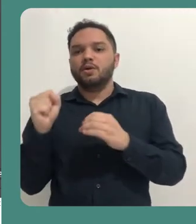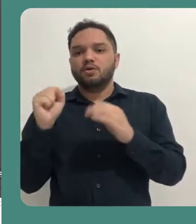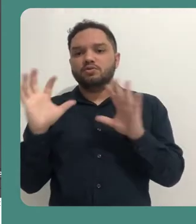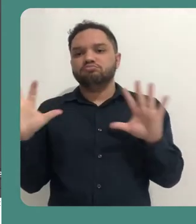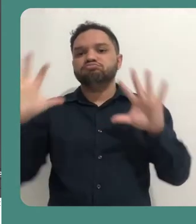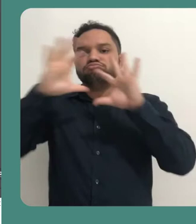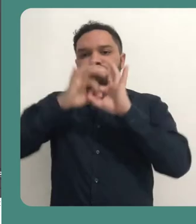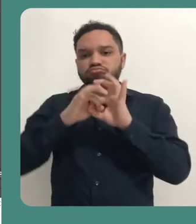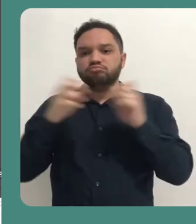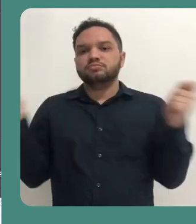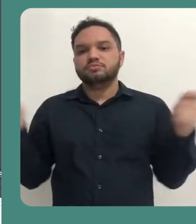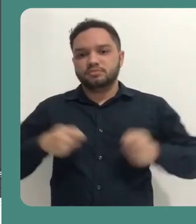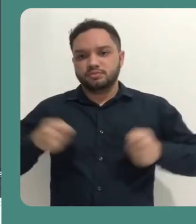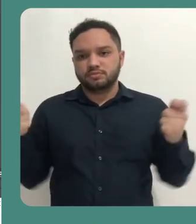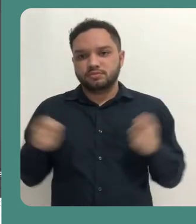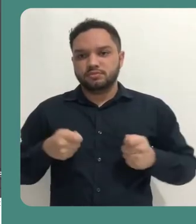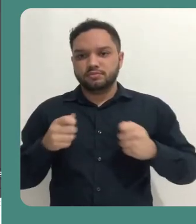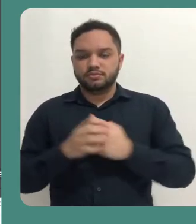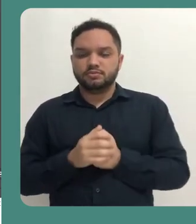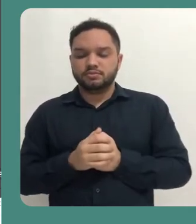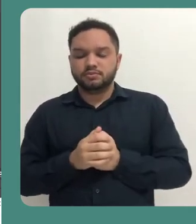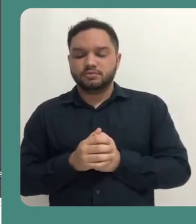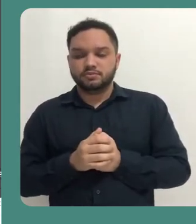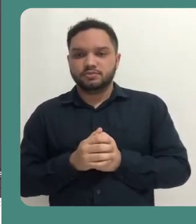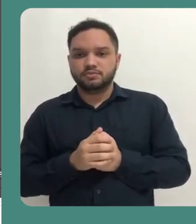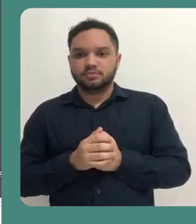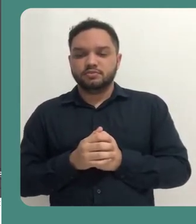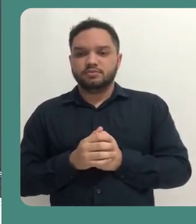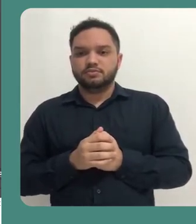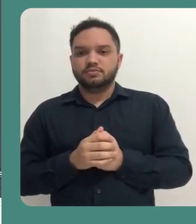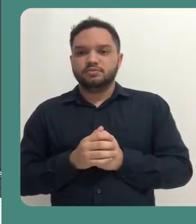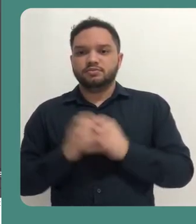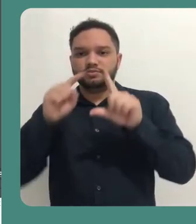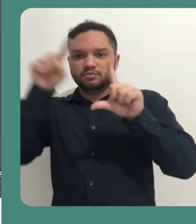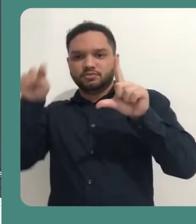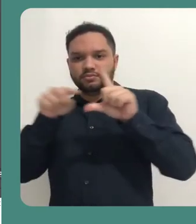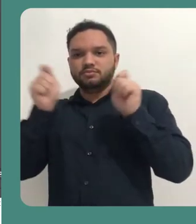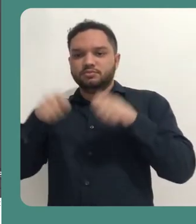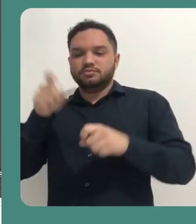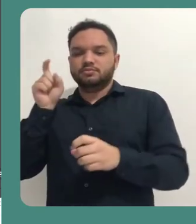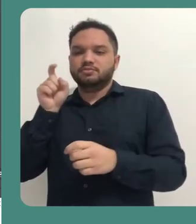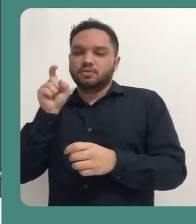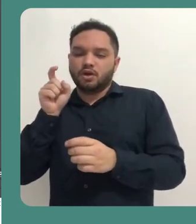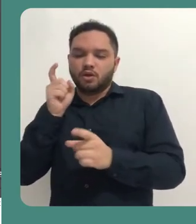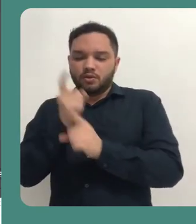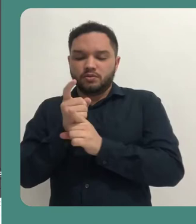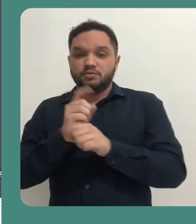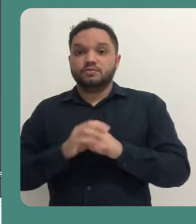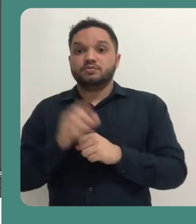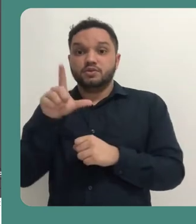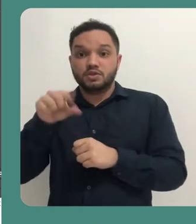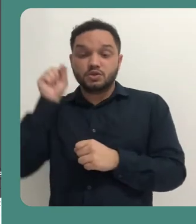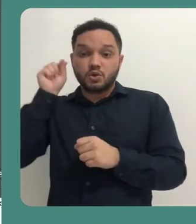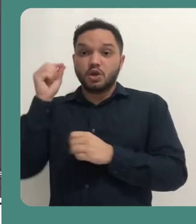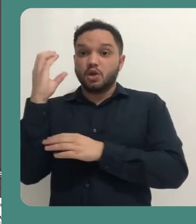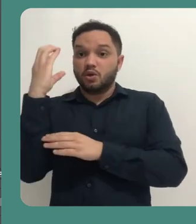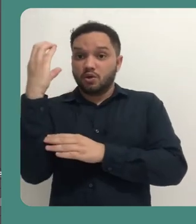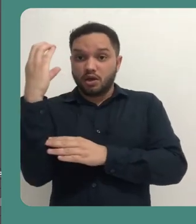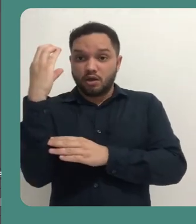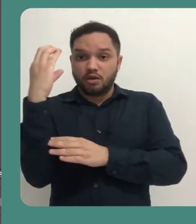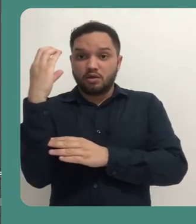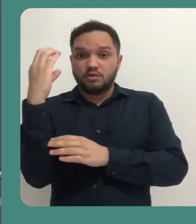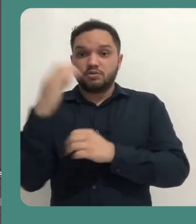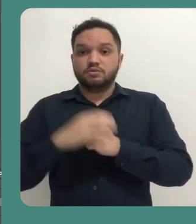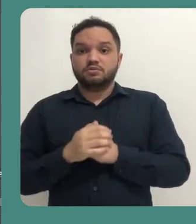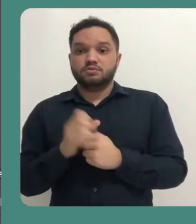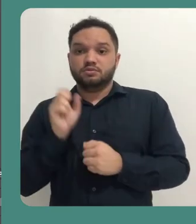dispositivo aqui a partir desse campo dispositivo nessa caixa de diálogo. Selecionado o dispositivo, você vai